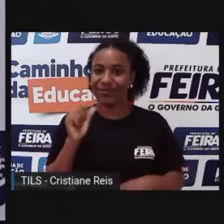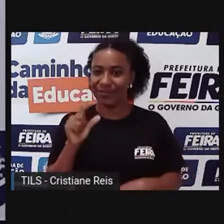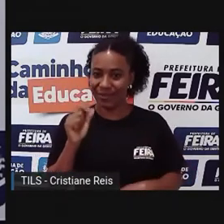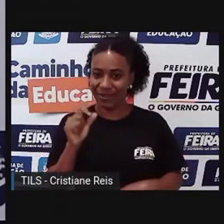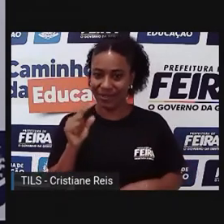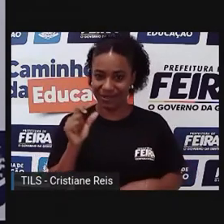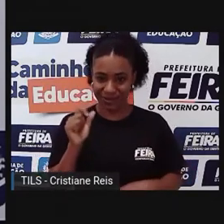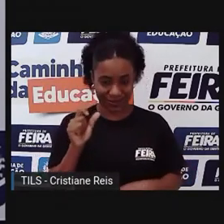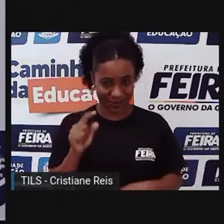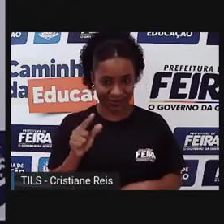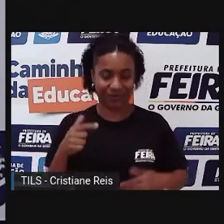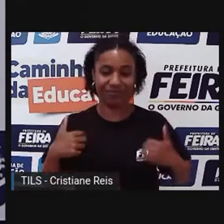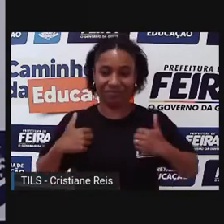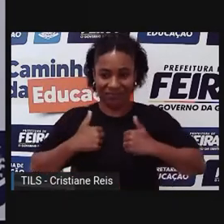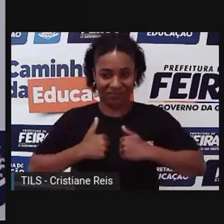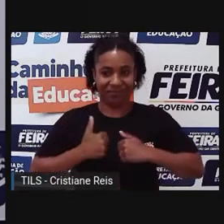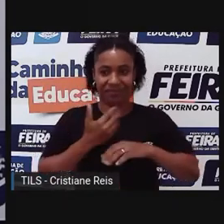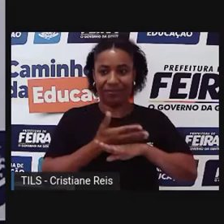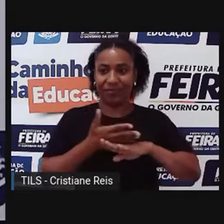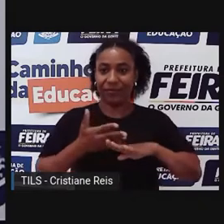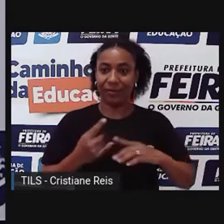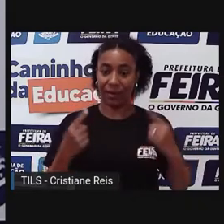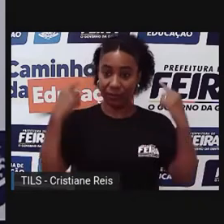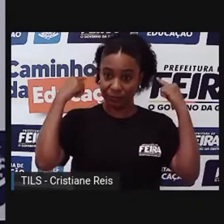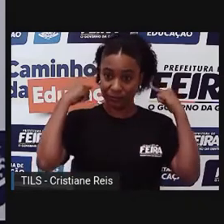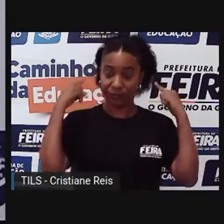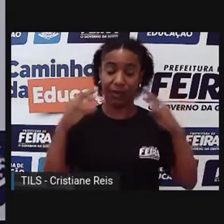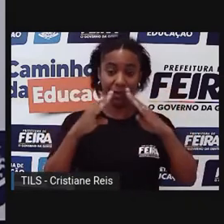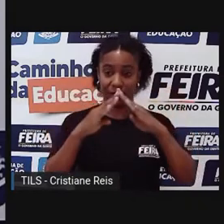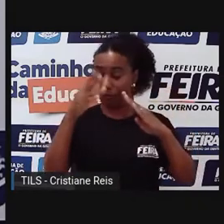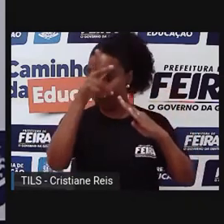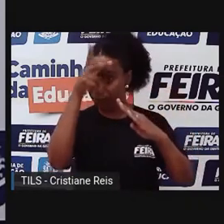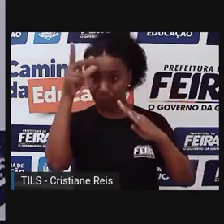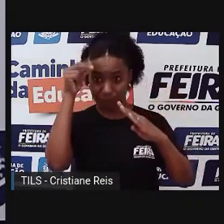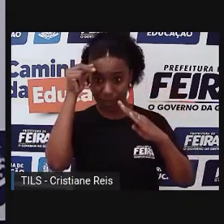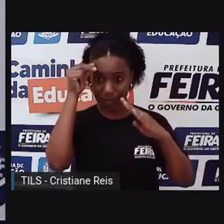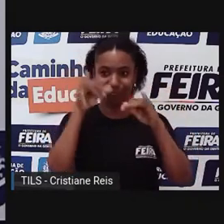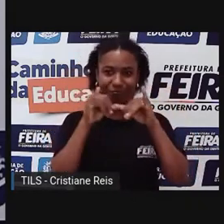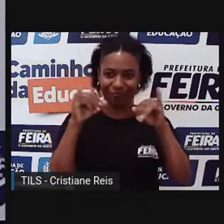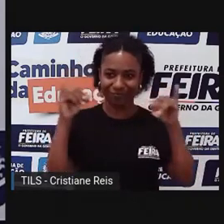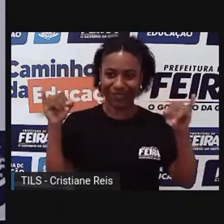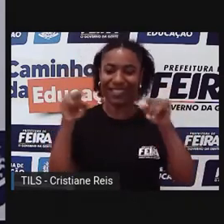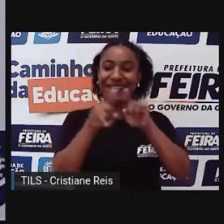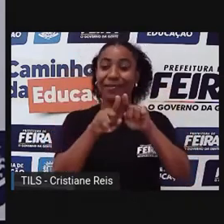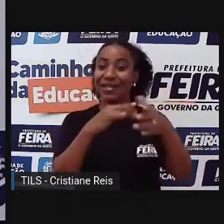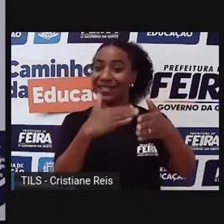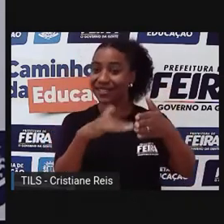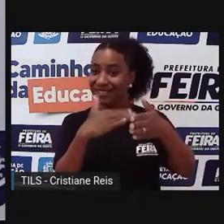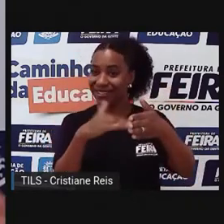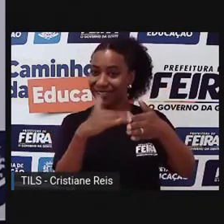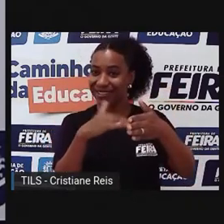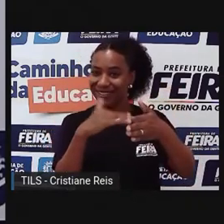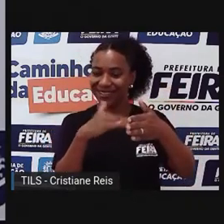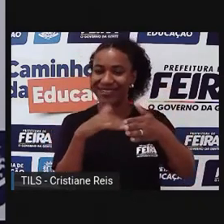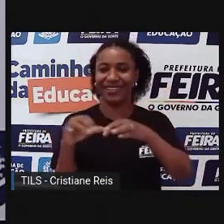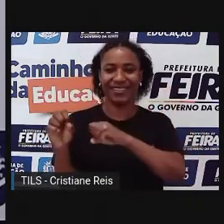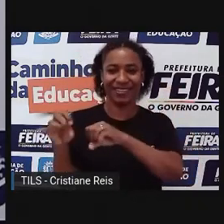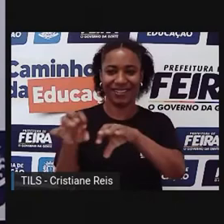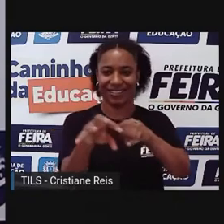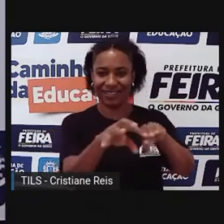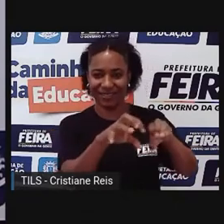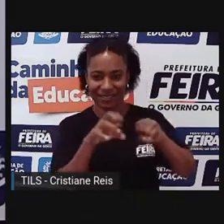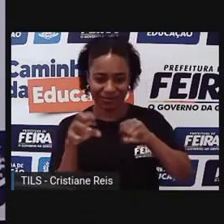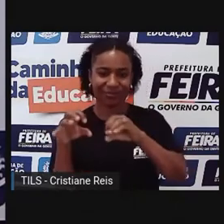atrás de mim, né, tem a logomarca da Prefeitura de Feira de Santana, da Secretaria de Educação e tem uma frase,